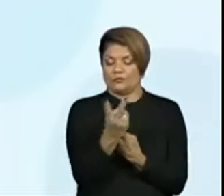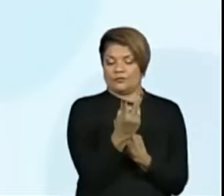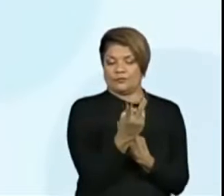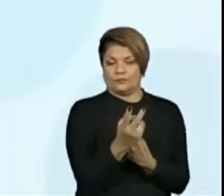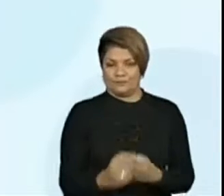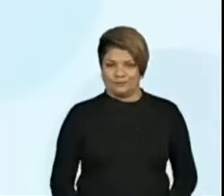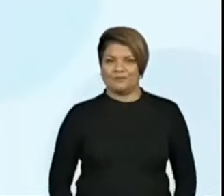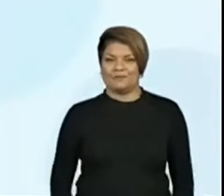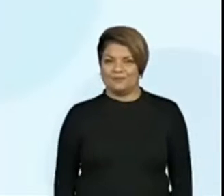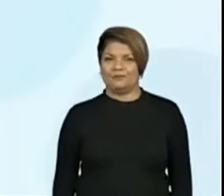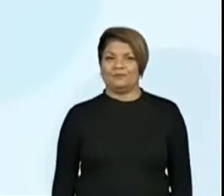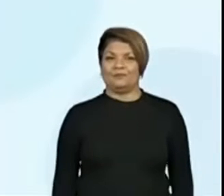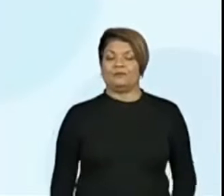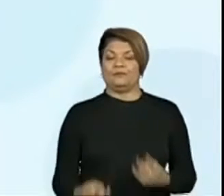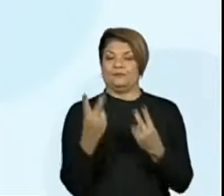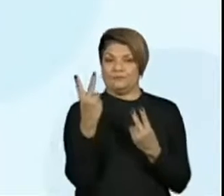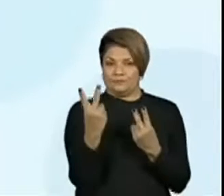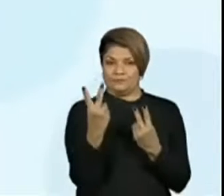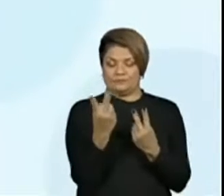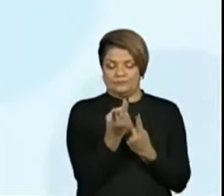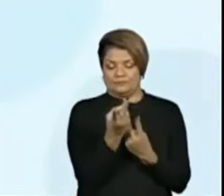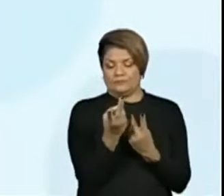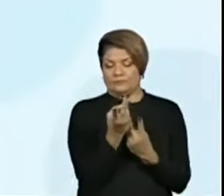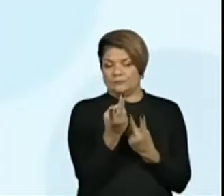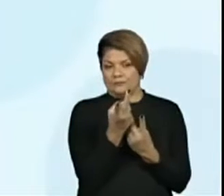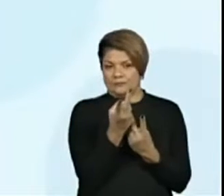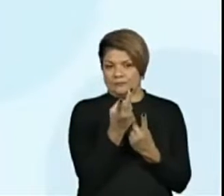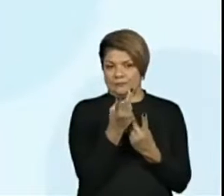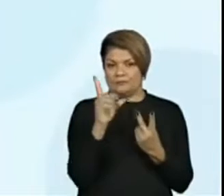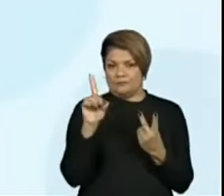essas? Duas dezenas é o mesmo o quê?